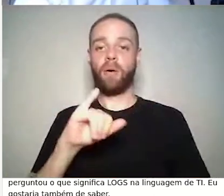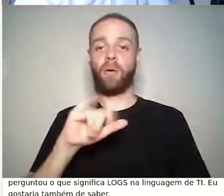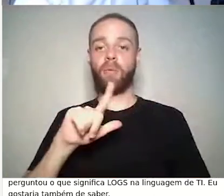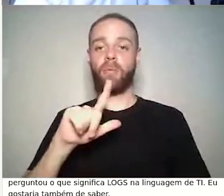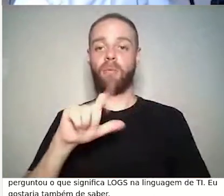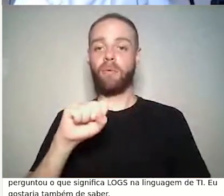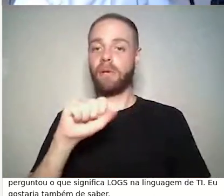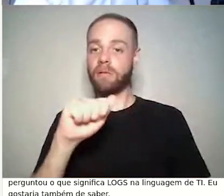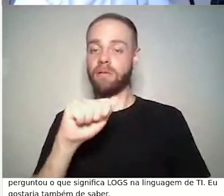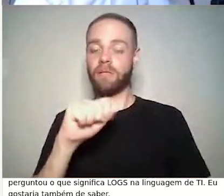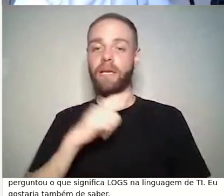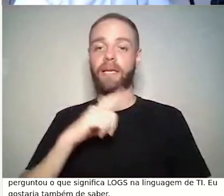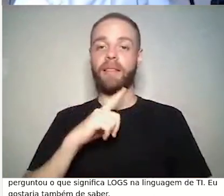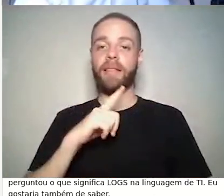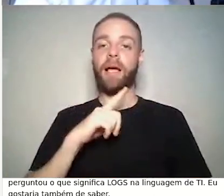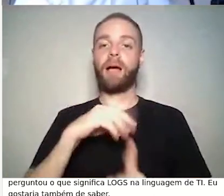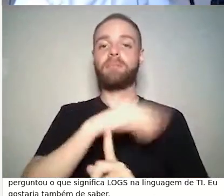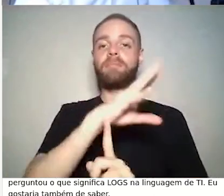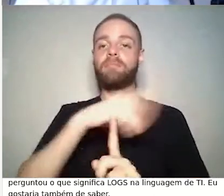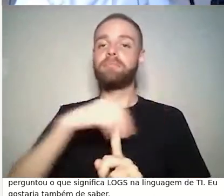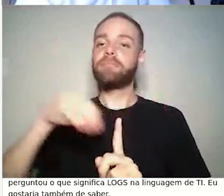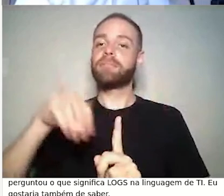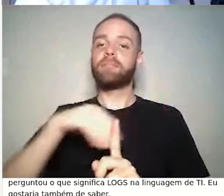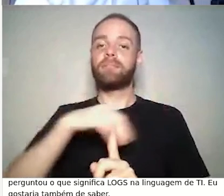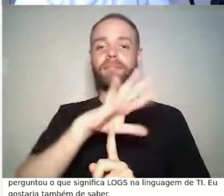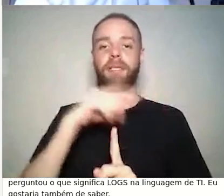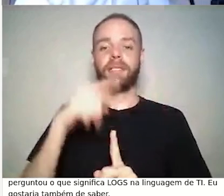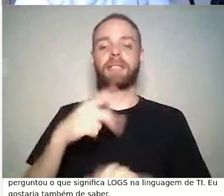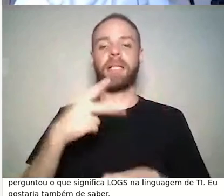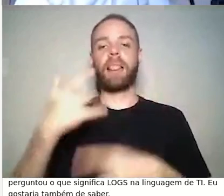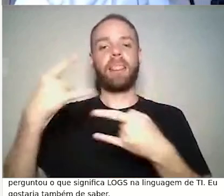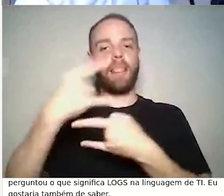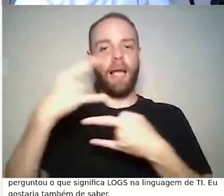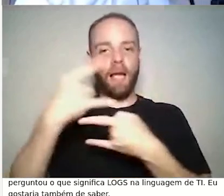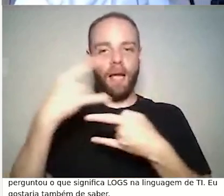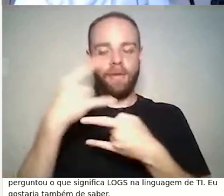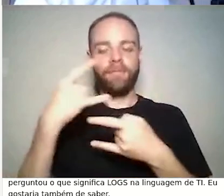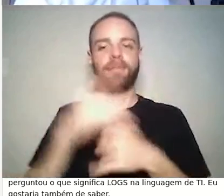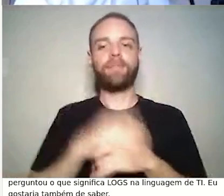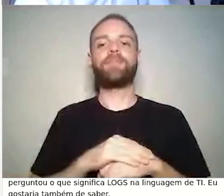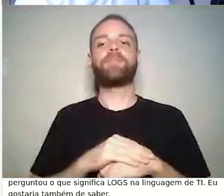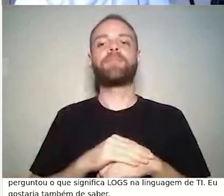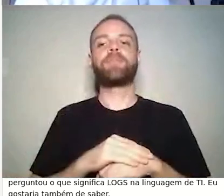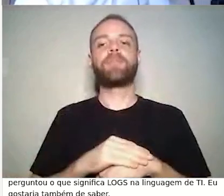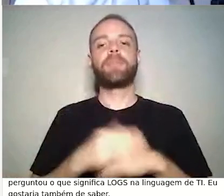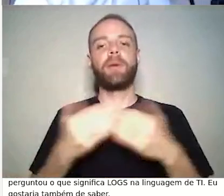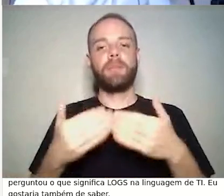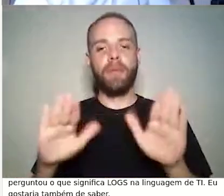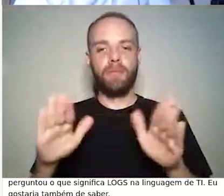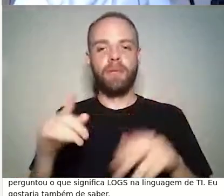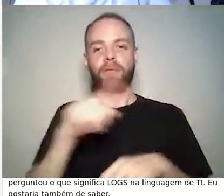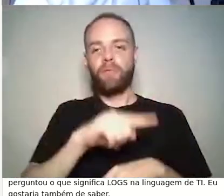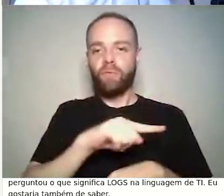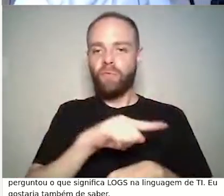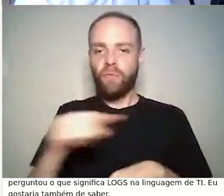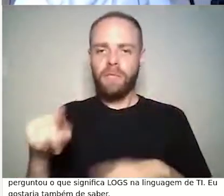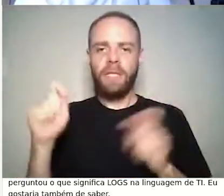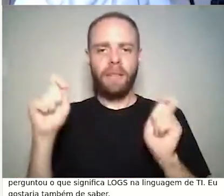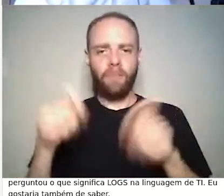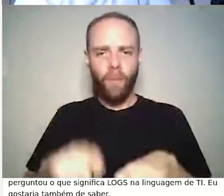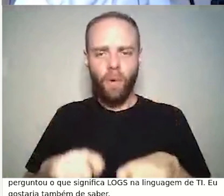mediando aqui essa live, está mediando essa conversa. então vou abrir aqui para que vocês possam também colocar